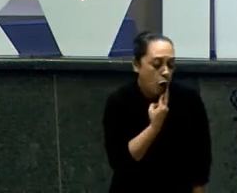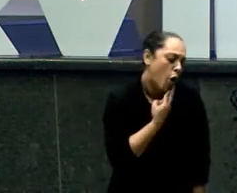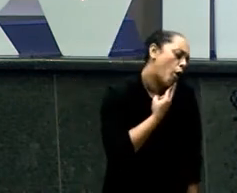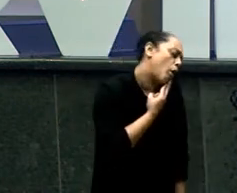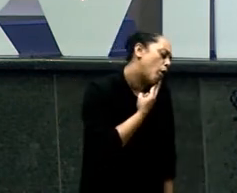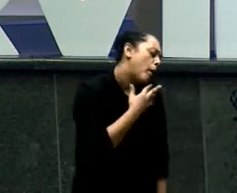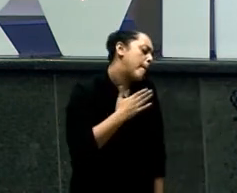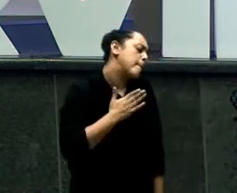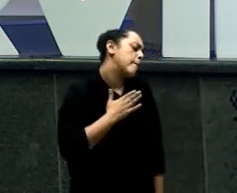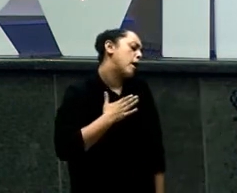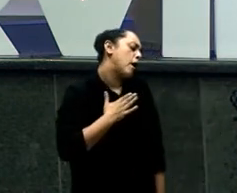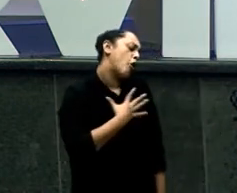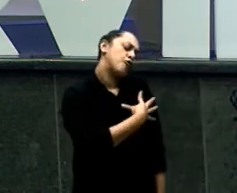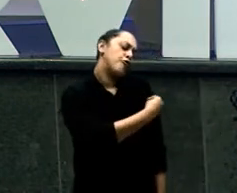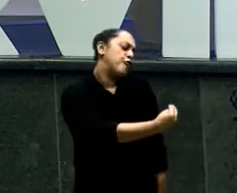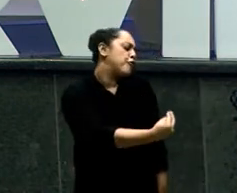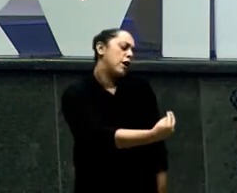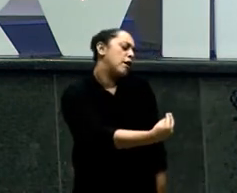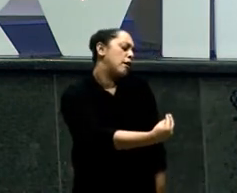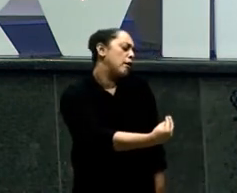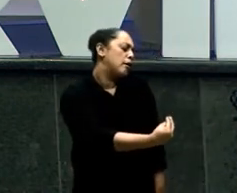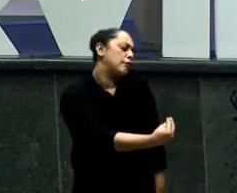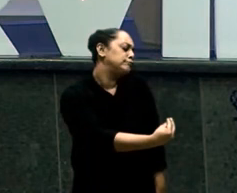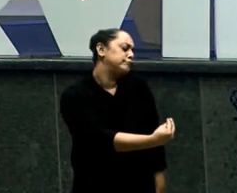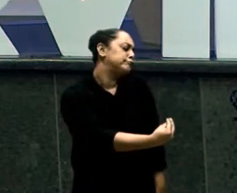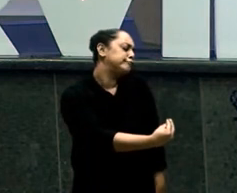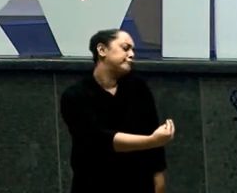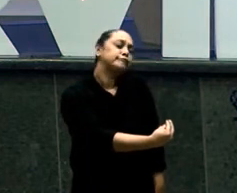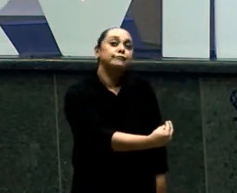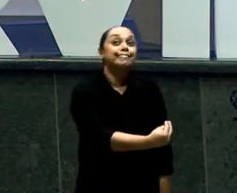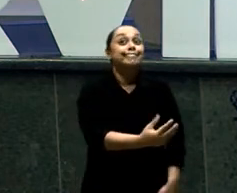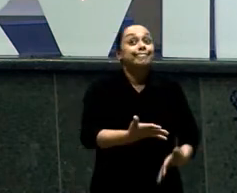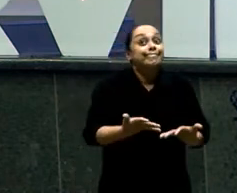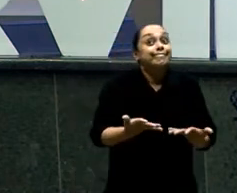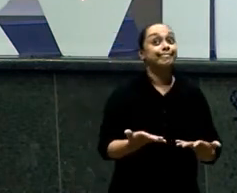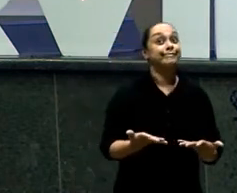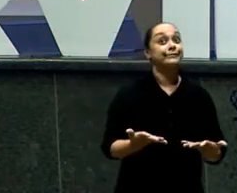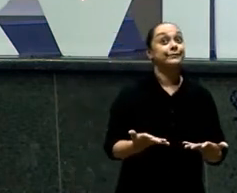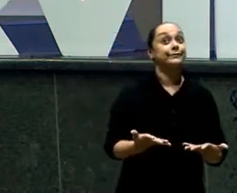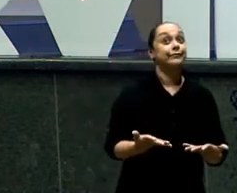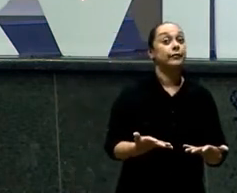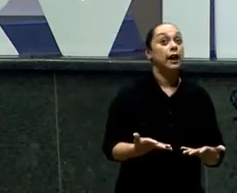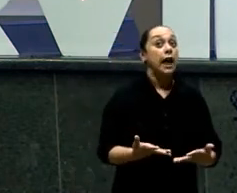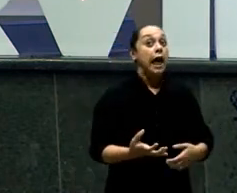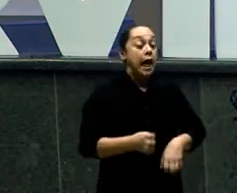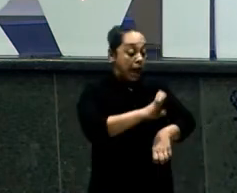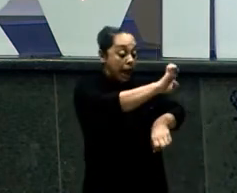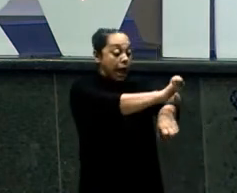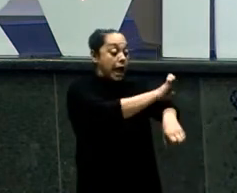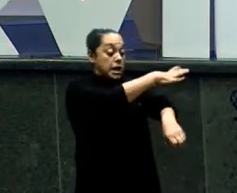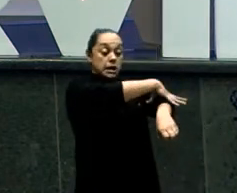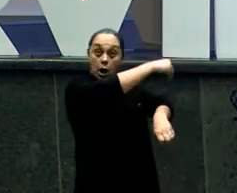Se tornou Um perito Na casa E o Jacó Se tornou Um